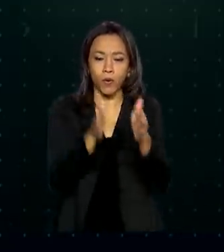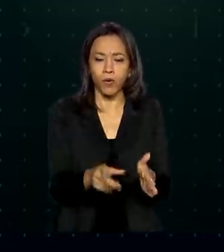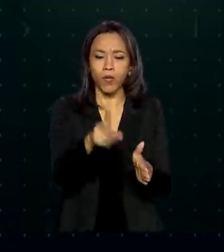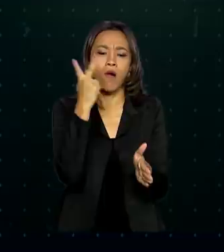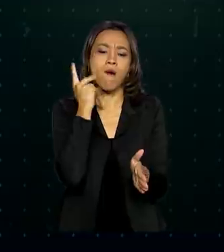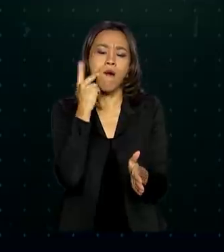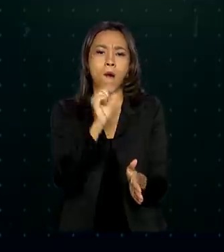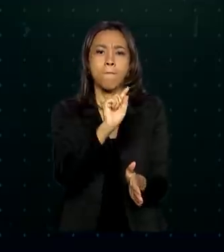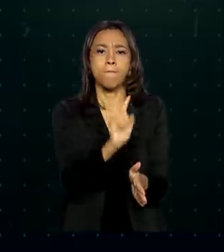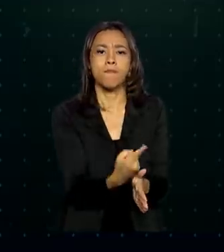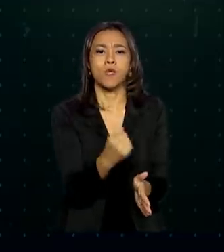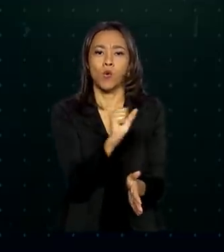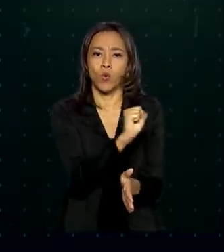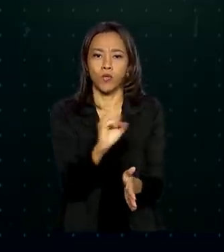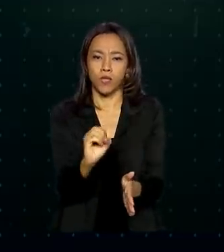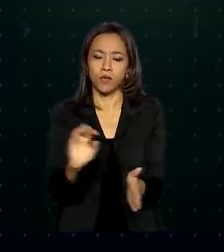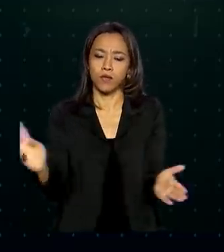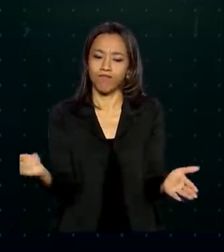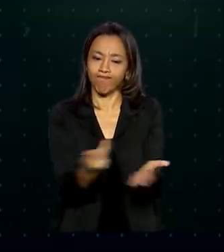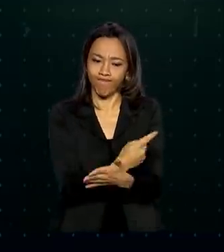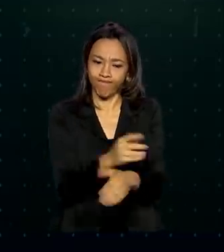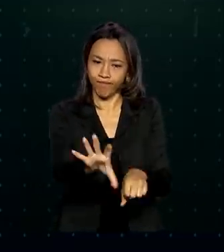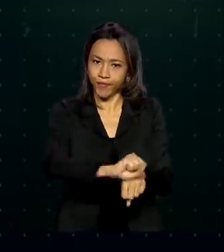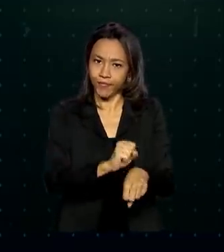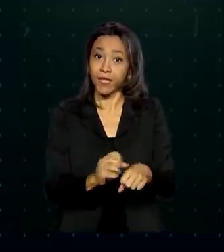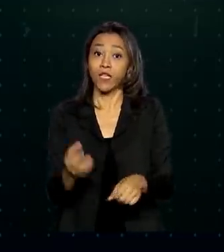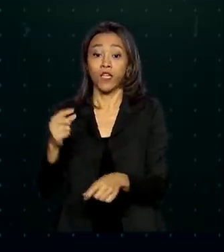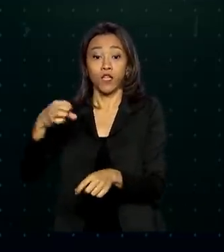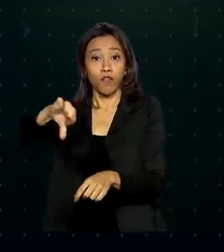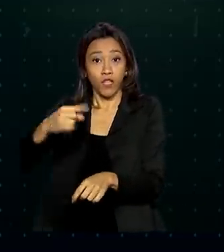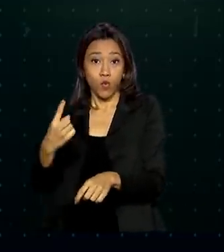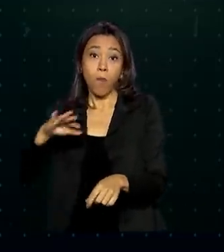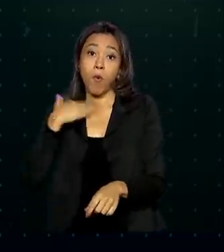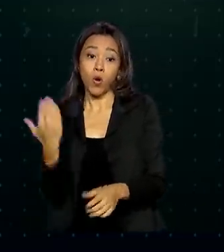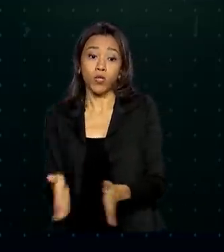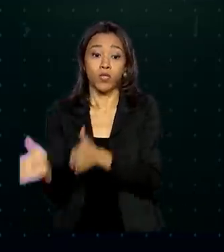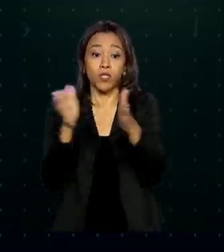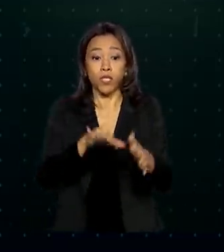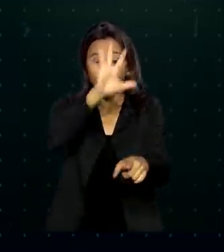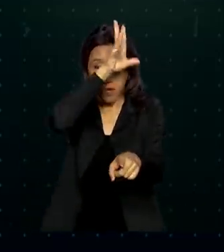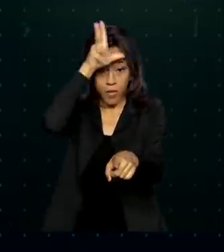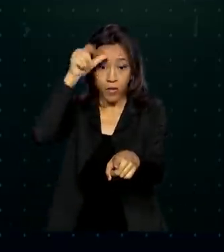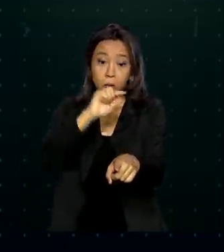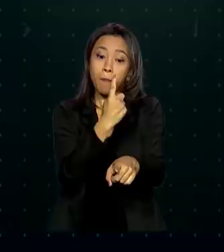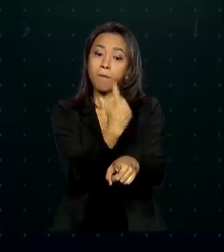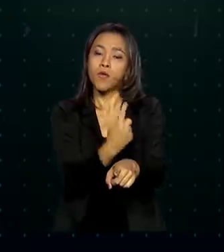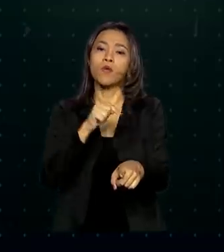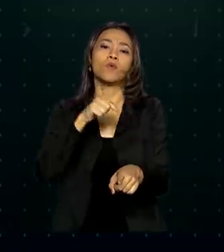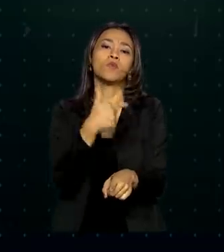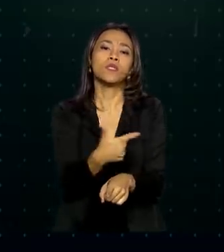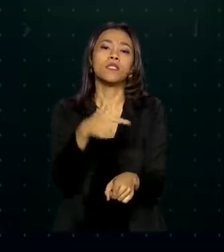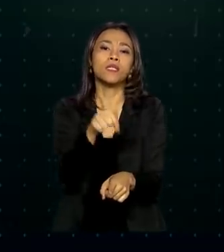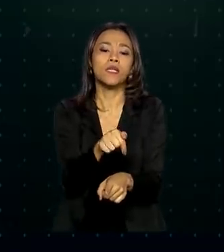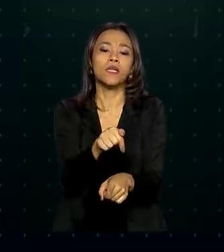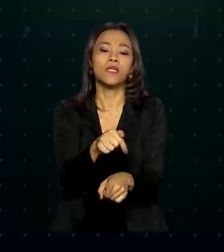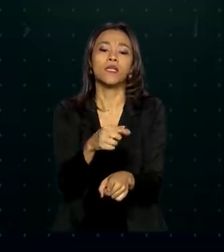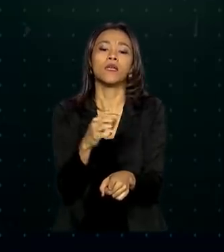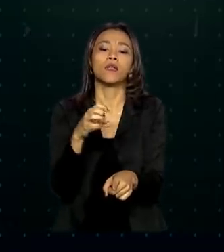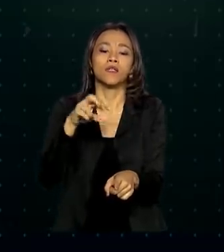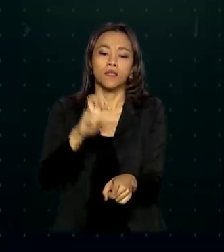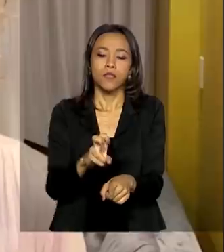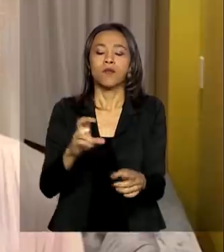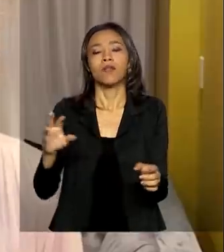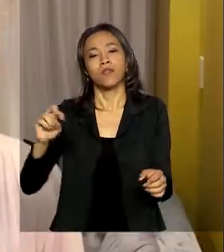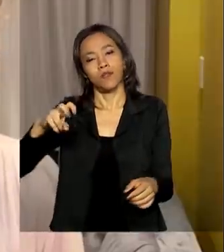.800 casos e 91 mortes. E o Amazonas, com 1.271 casos e 71